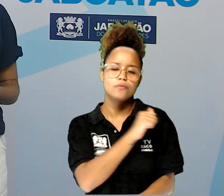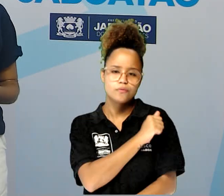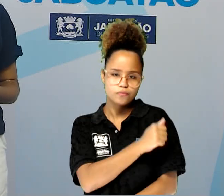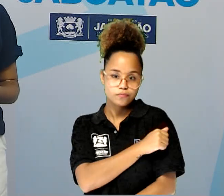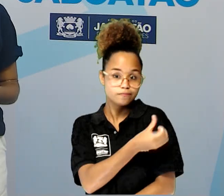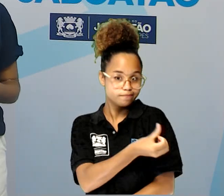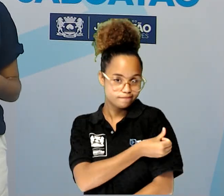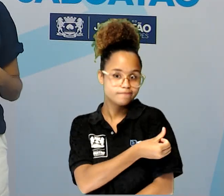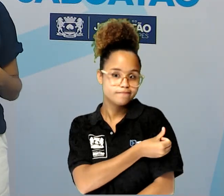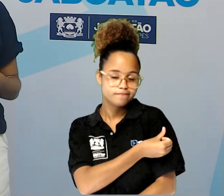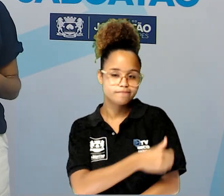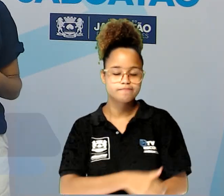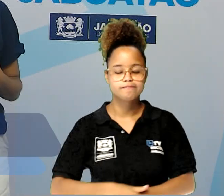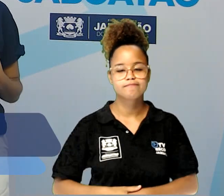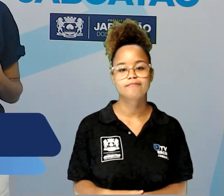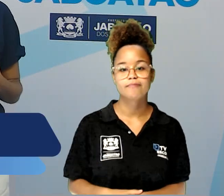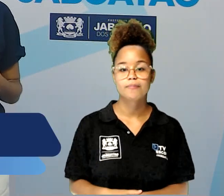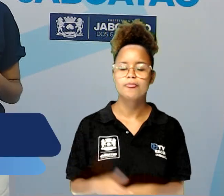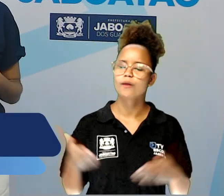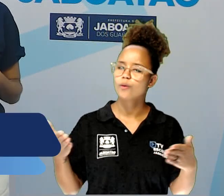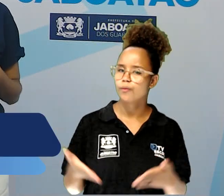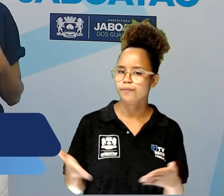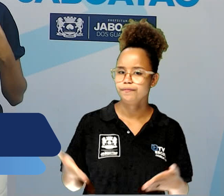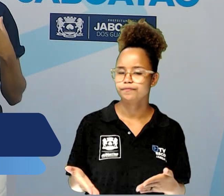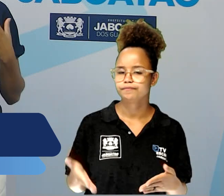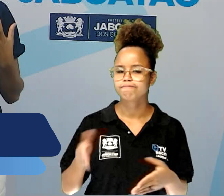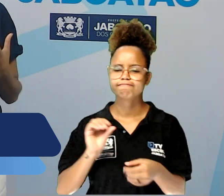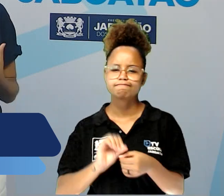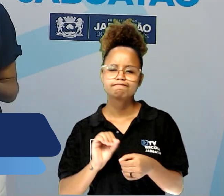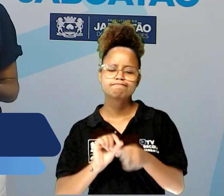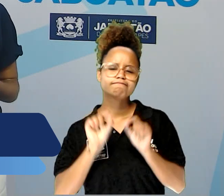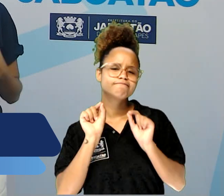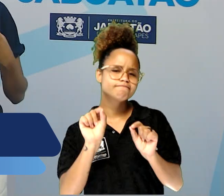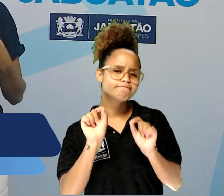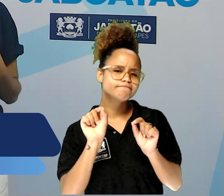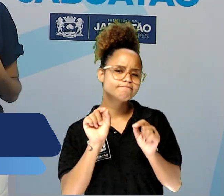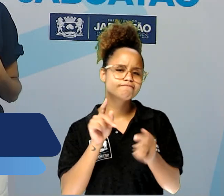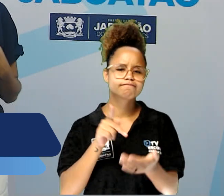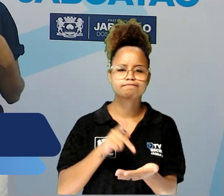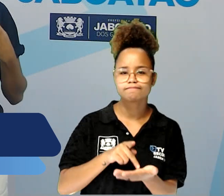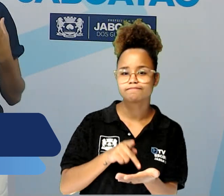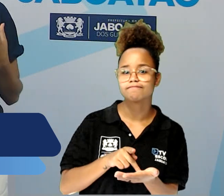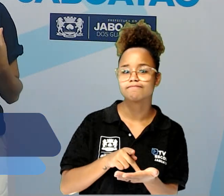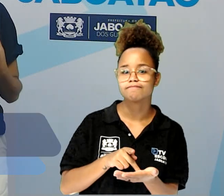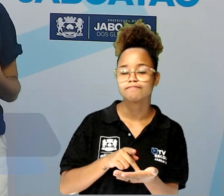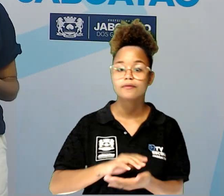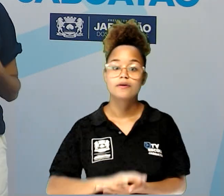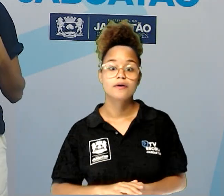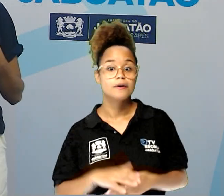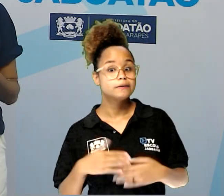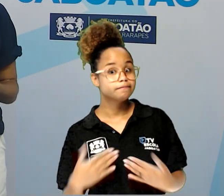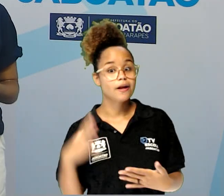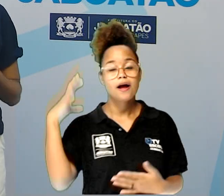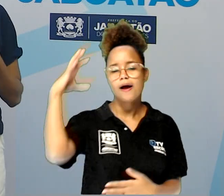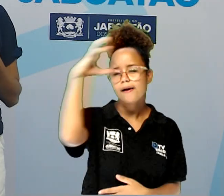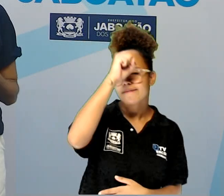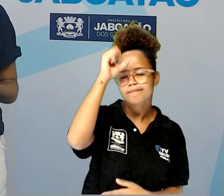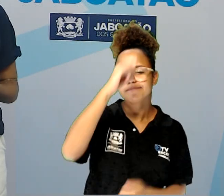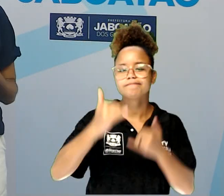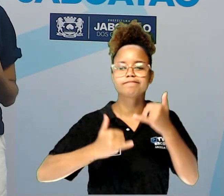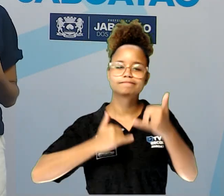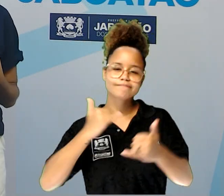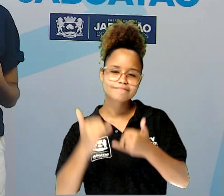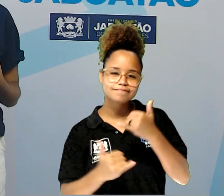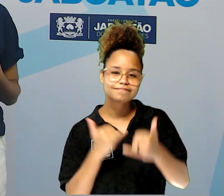sexto ano. Hoje a gente vai fazer, na realidade, a gente vai aprender a brincar um